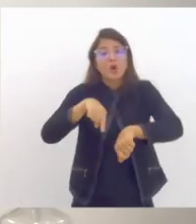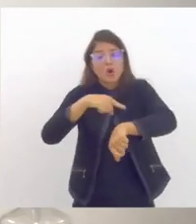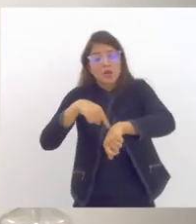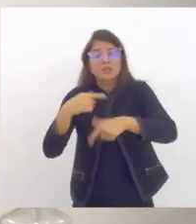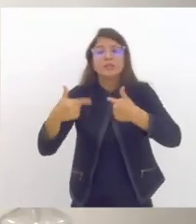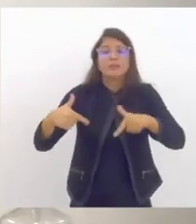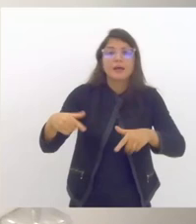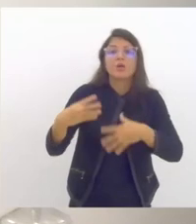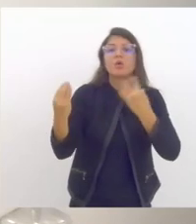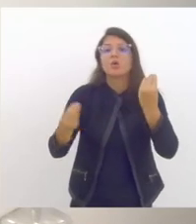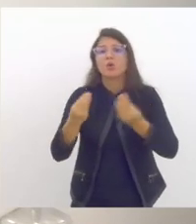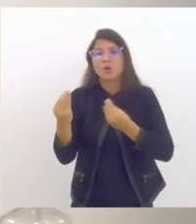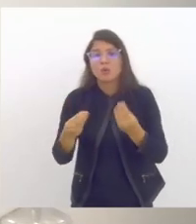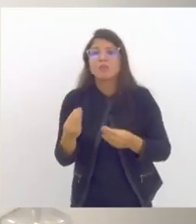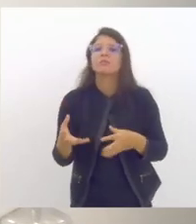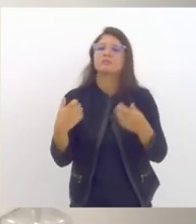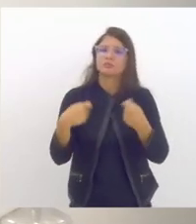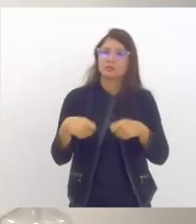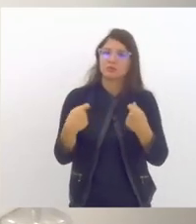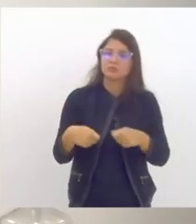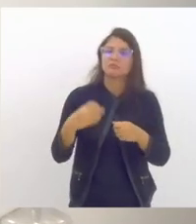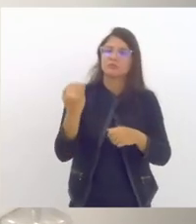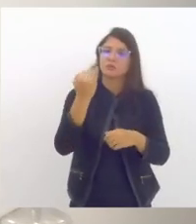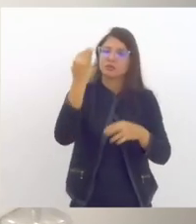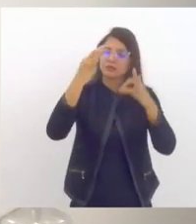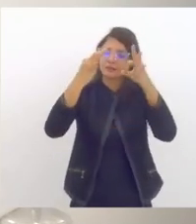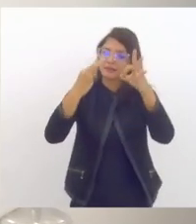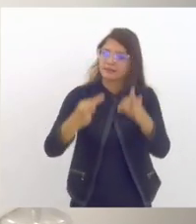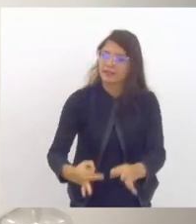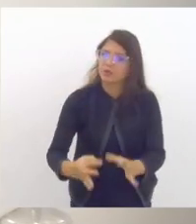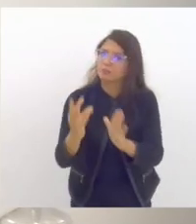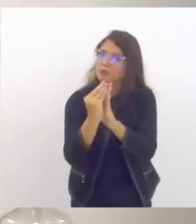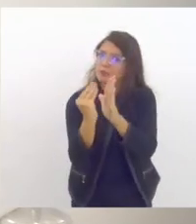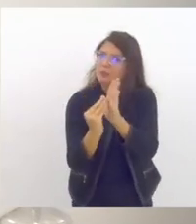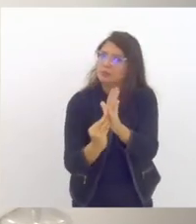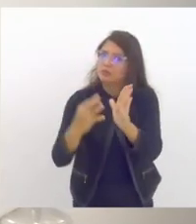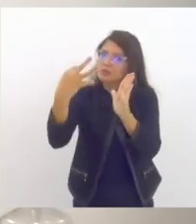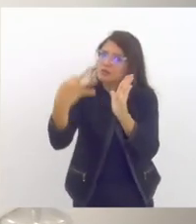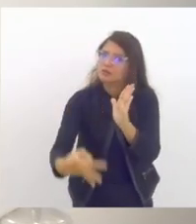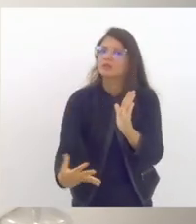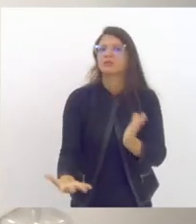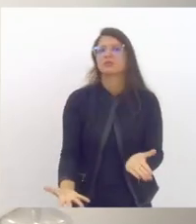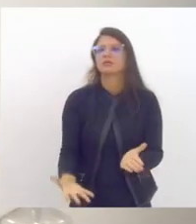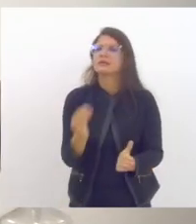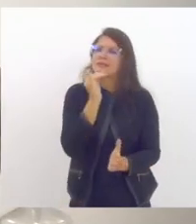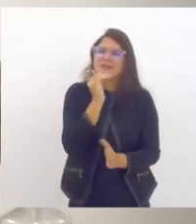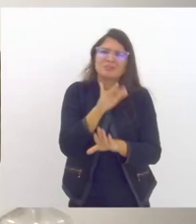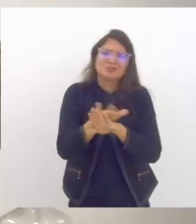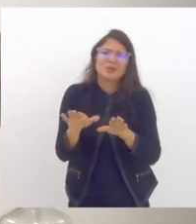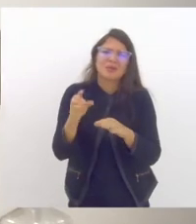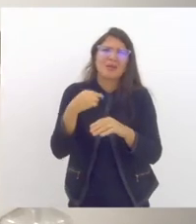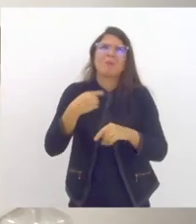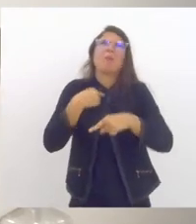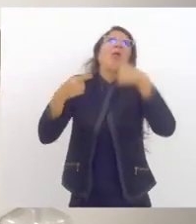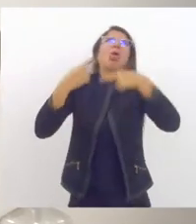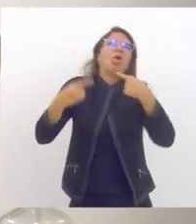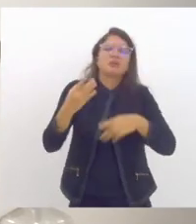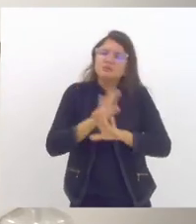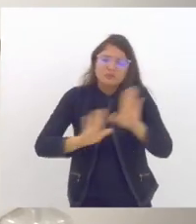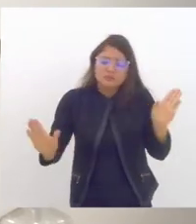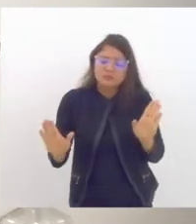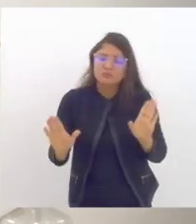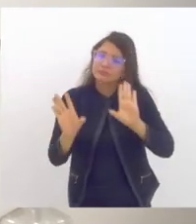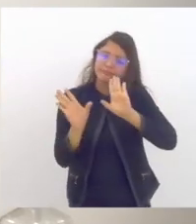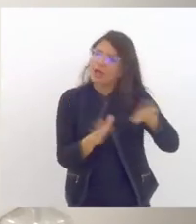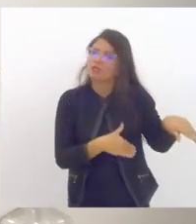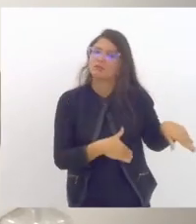tem feito aqui no campo da educação hoje é isso, a gente convive com milhares de salas então é só um exemplo, não quero entrar nessa polêmica agora não